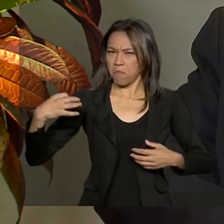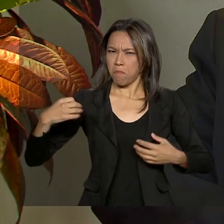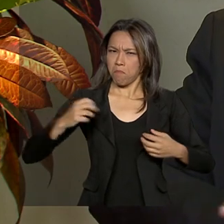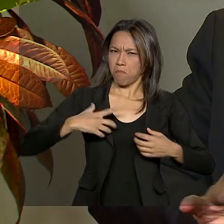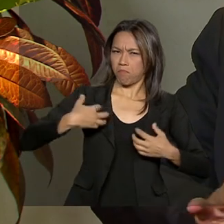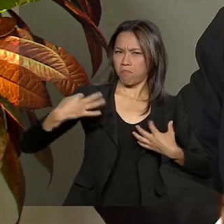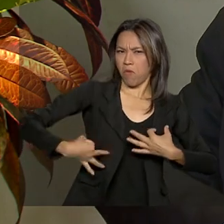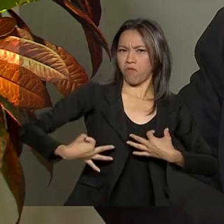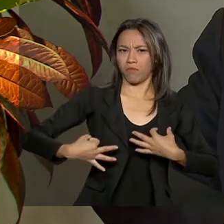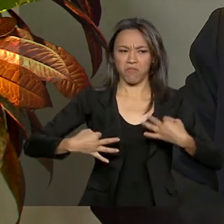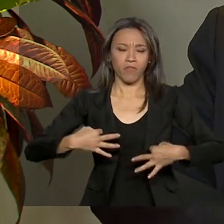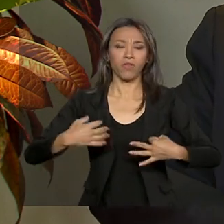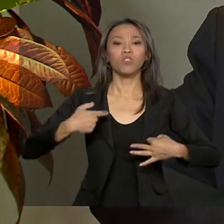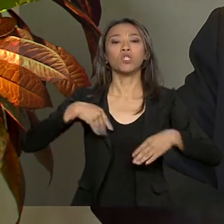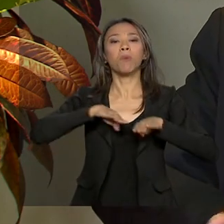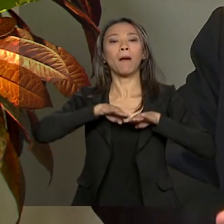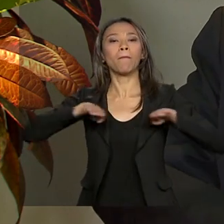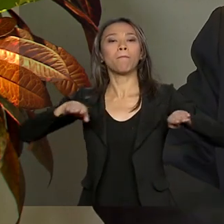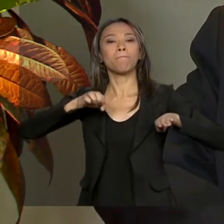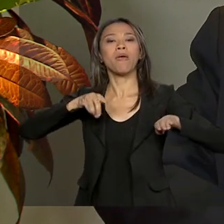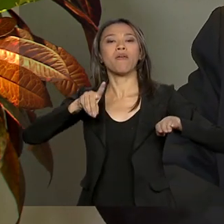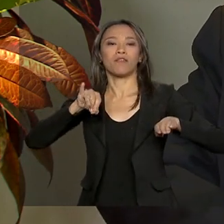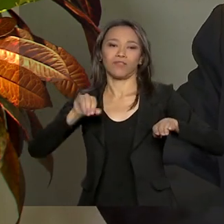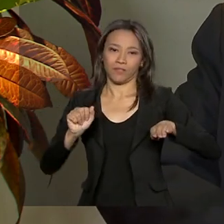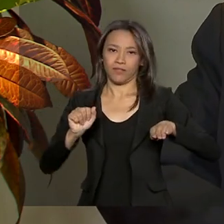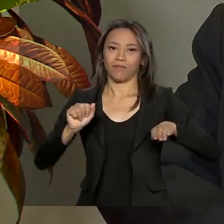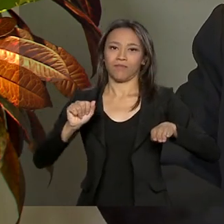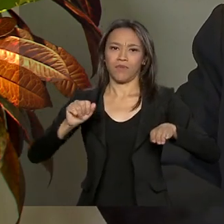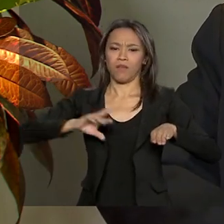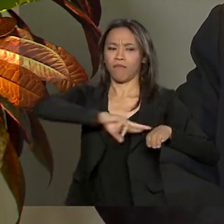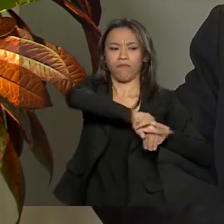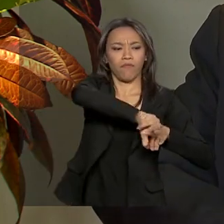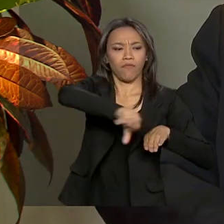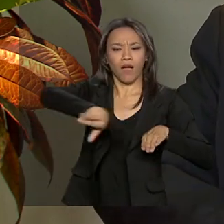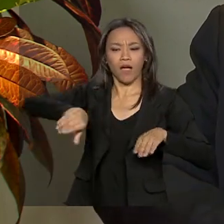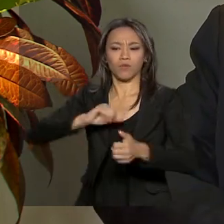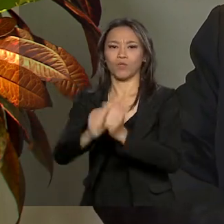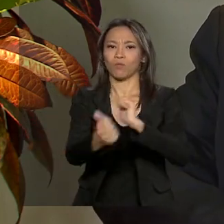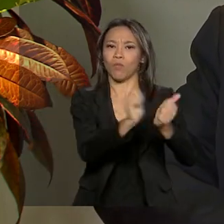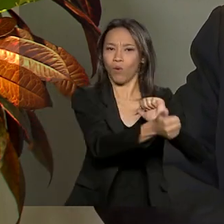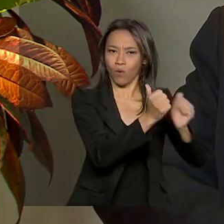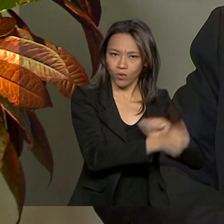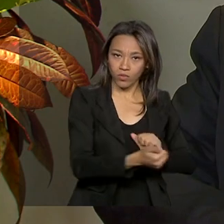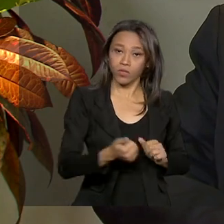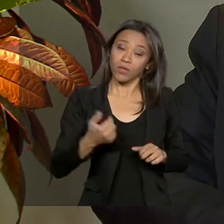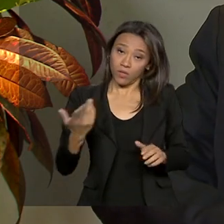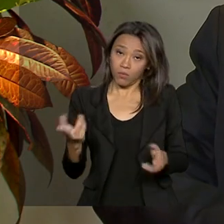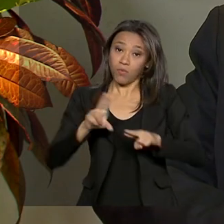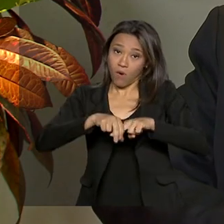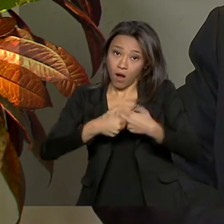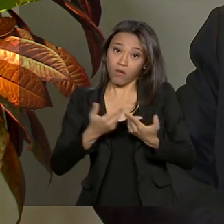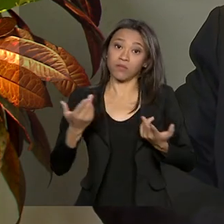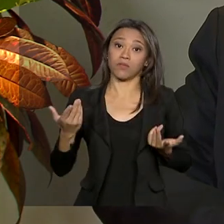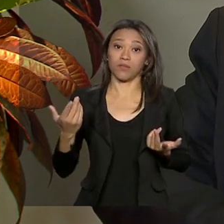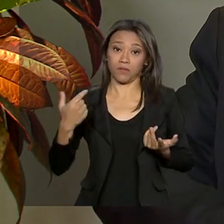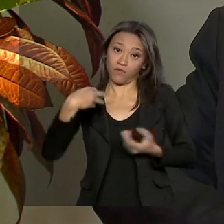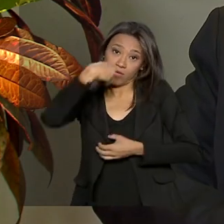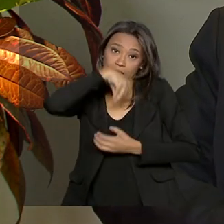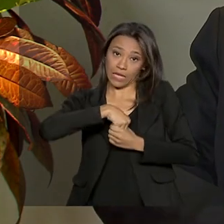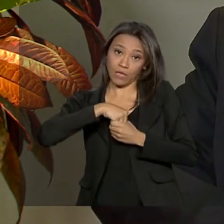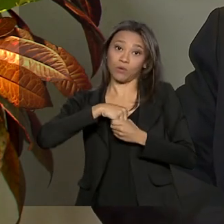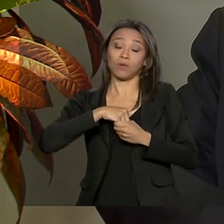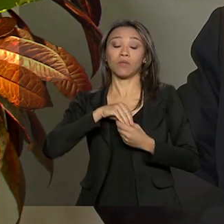mas eu era, na média, em muitos esportes. E, pelo fato de ter sido na Academia Militar de